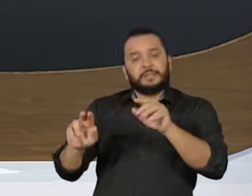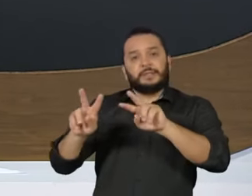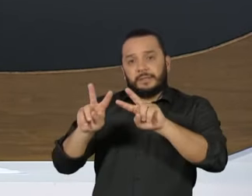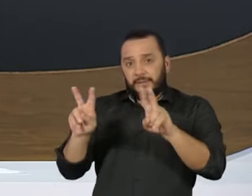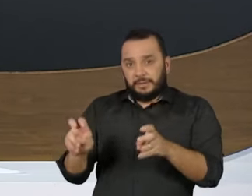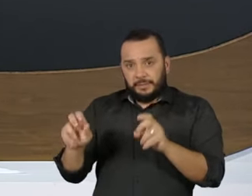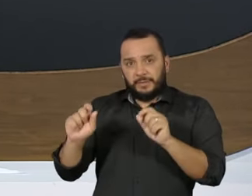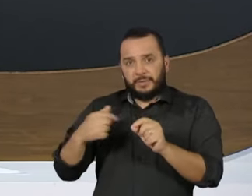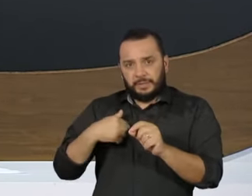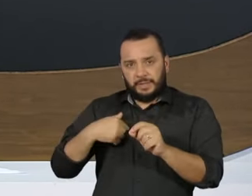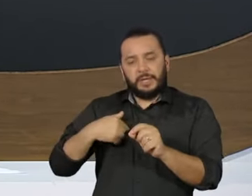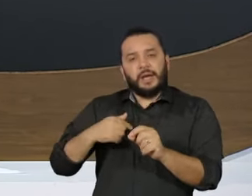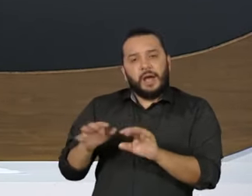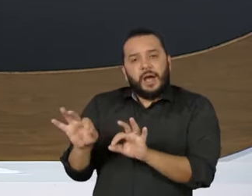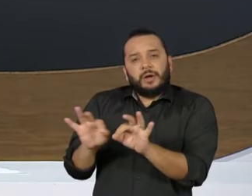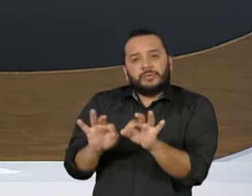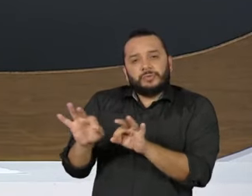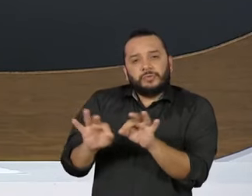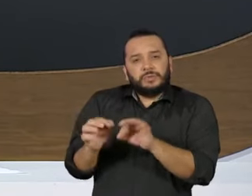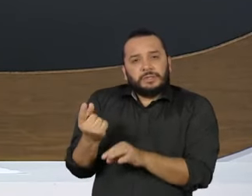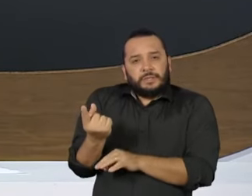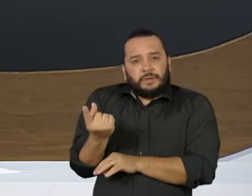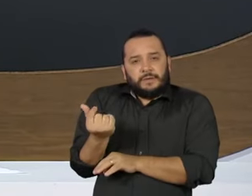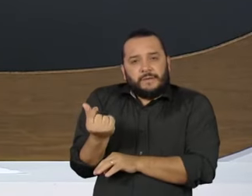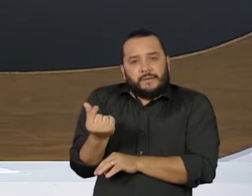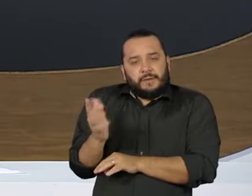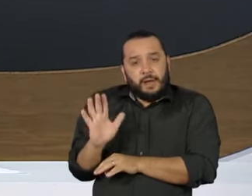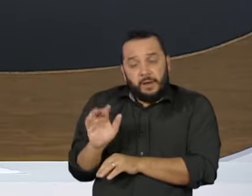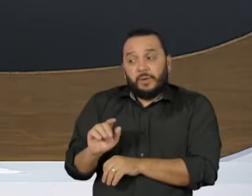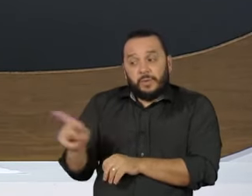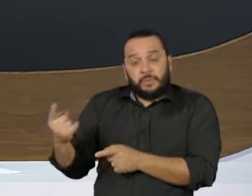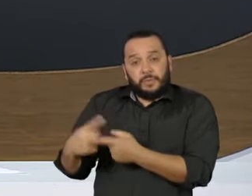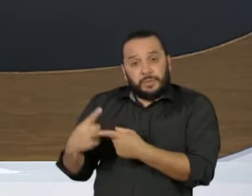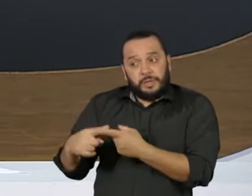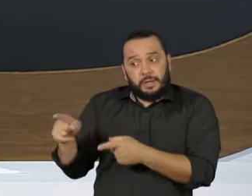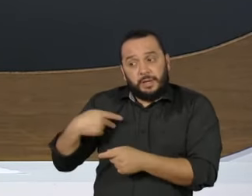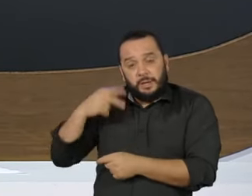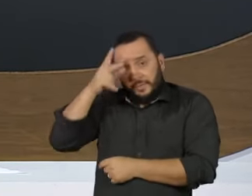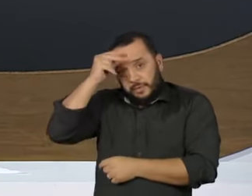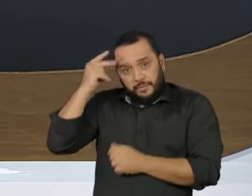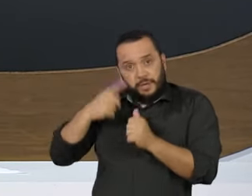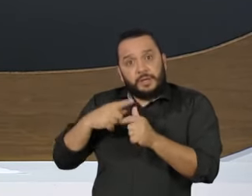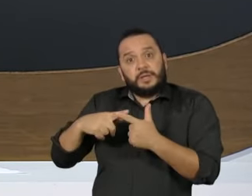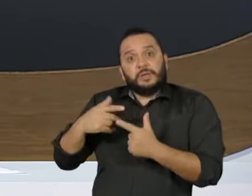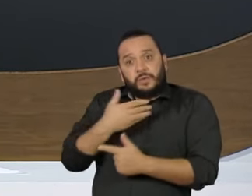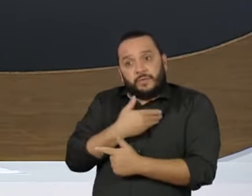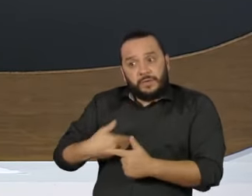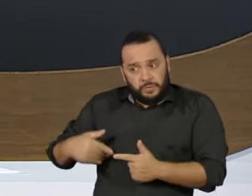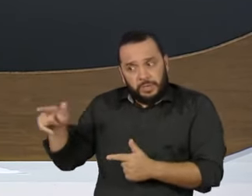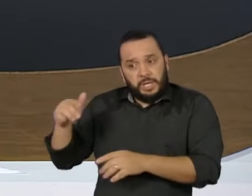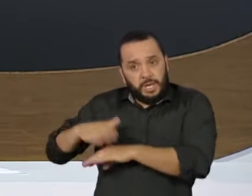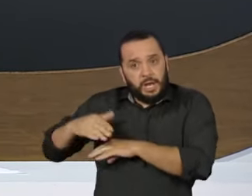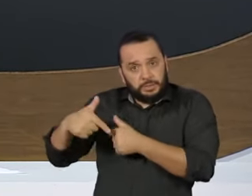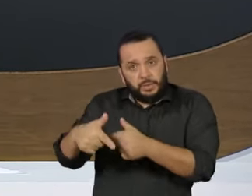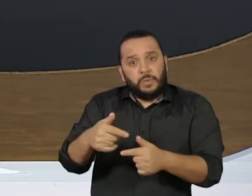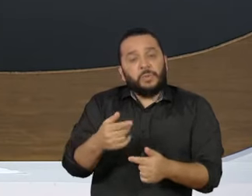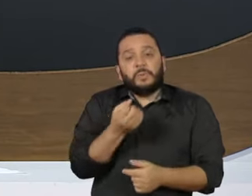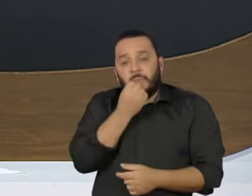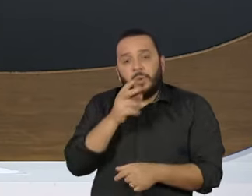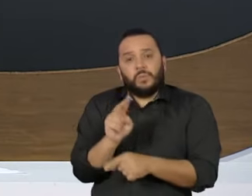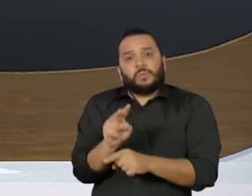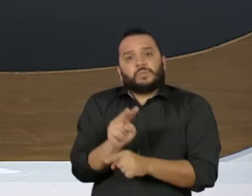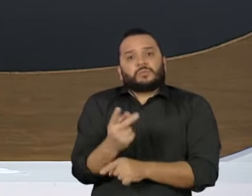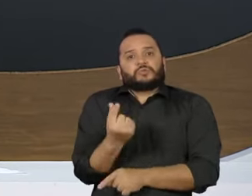à gestão exitosa das contas públicas que praticou quando foi prefeito e governador. Por fim, integra várias